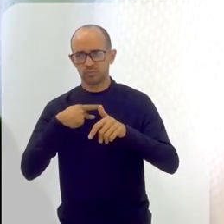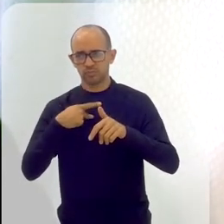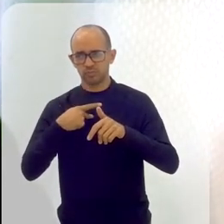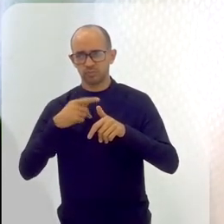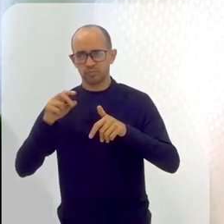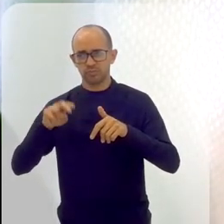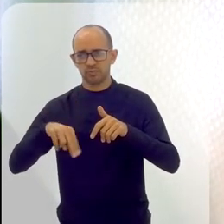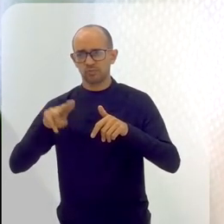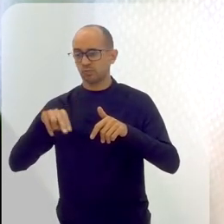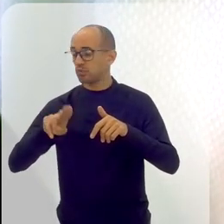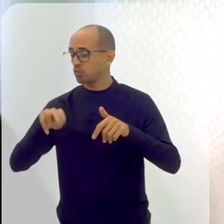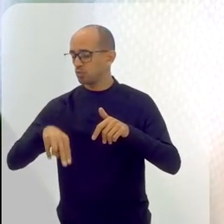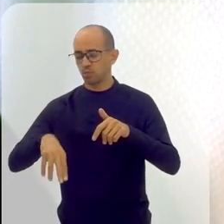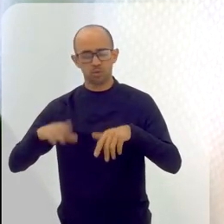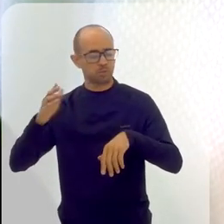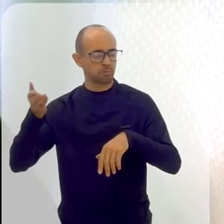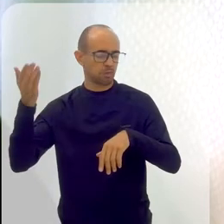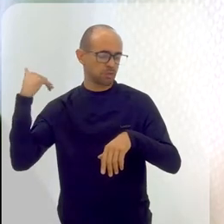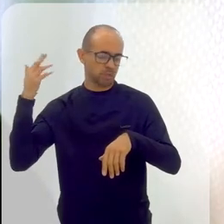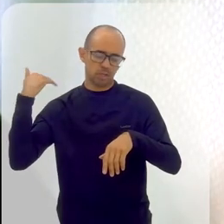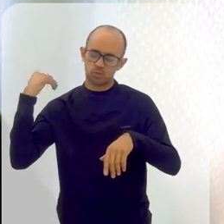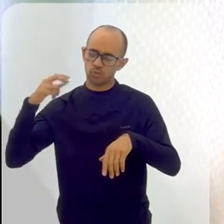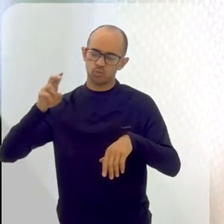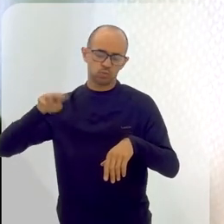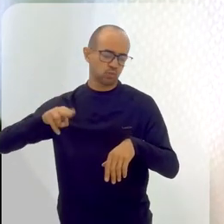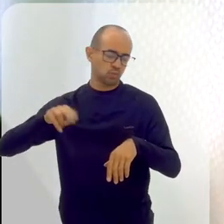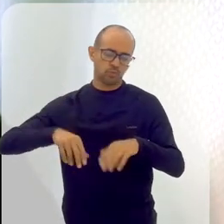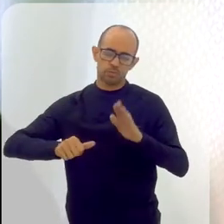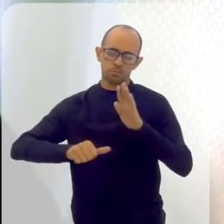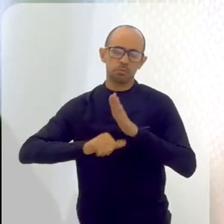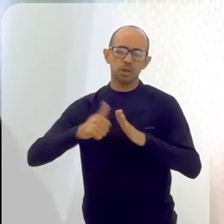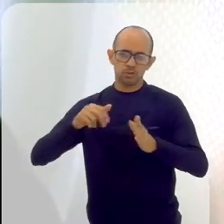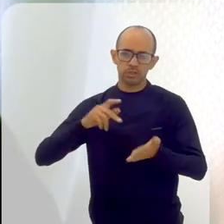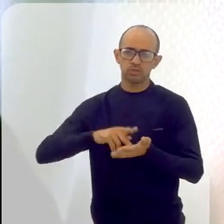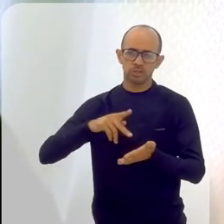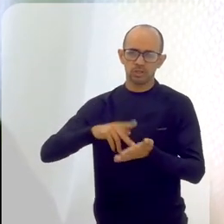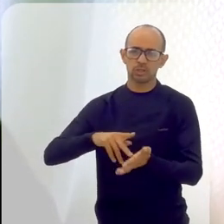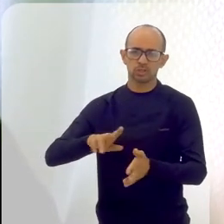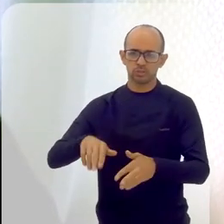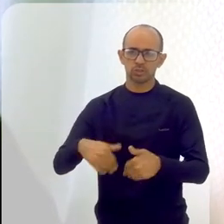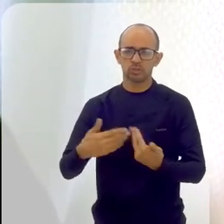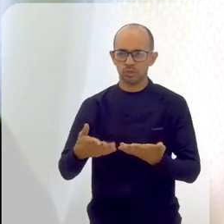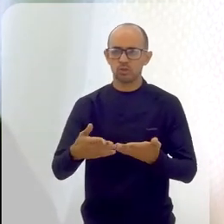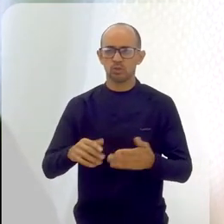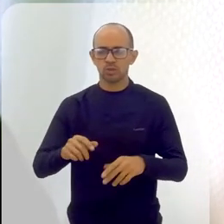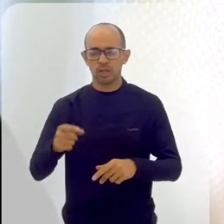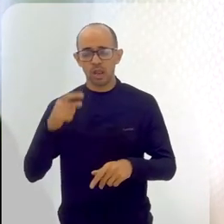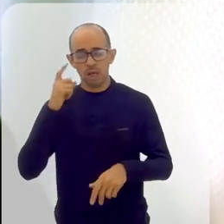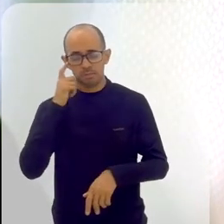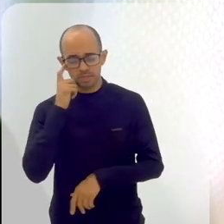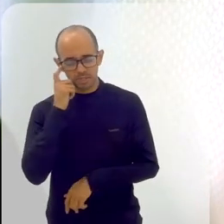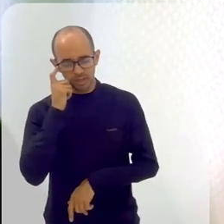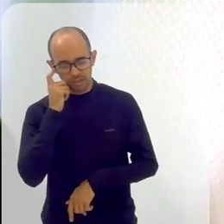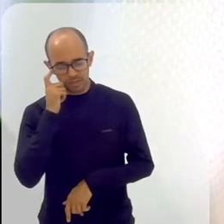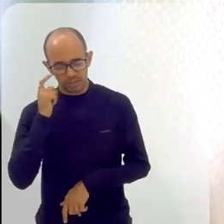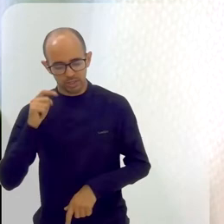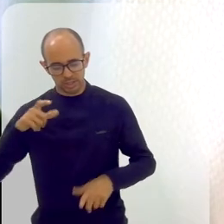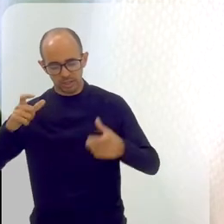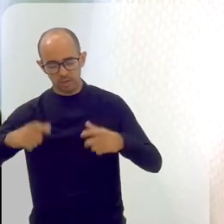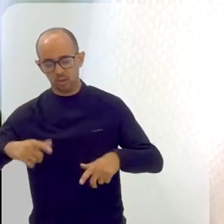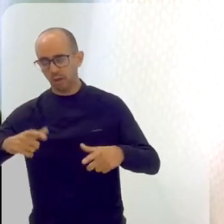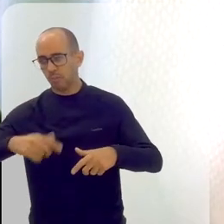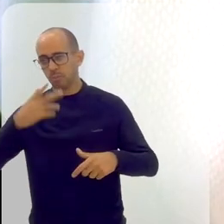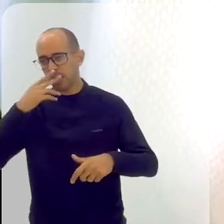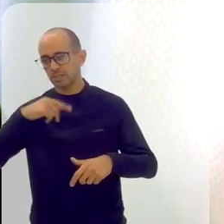E ela disse para mim que ela nunca tinha visto uma peça na vida, que foi a primeira peça da vida dela, sabe? E o quanto que ela achava que aquele